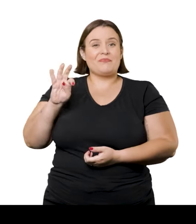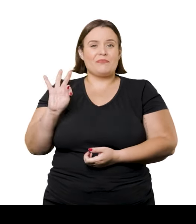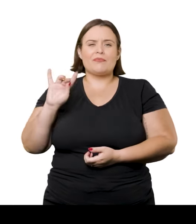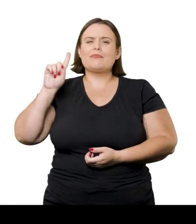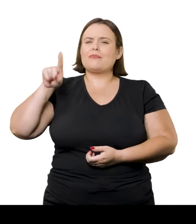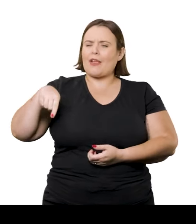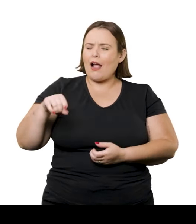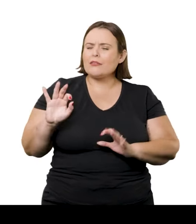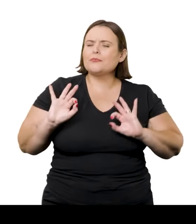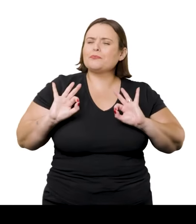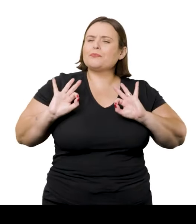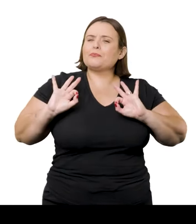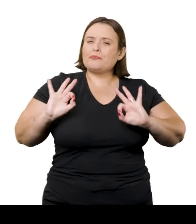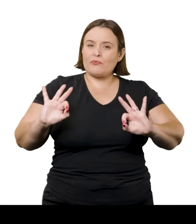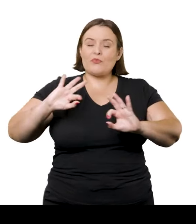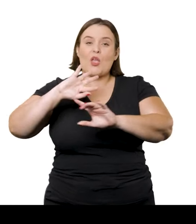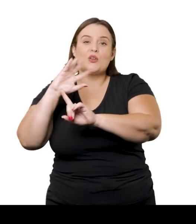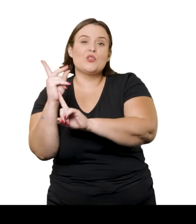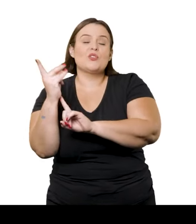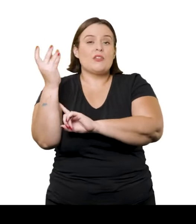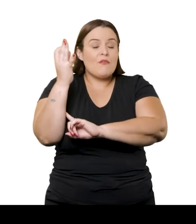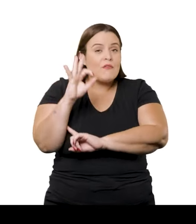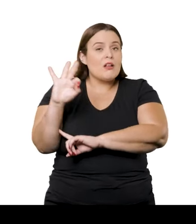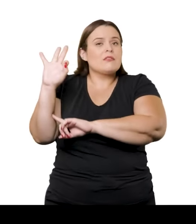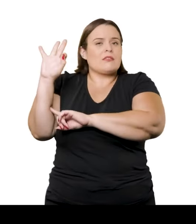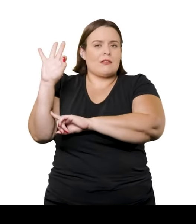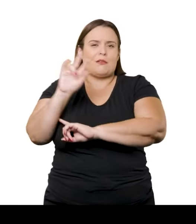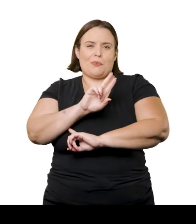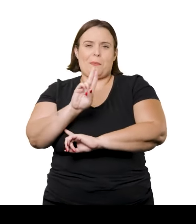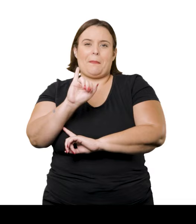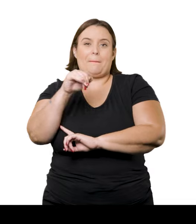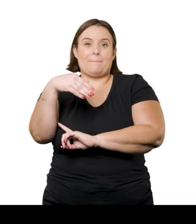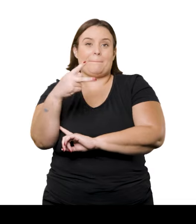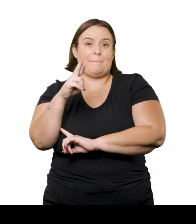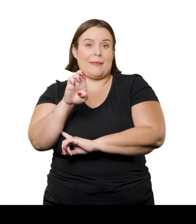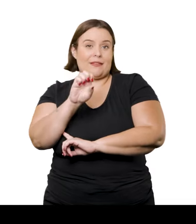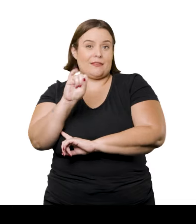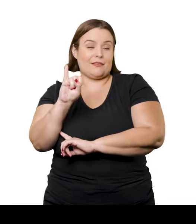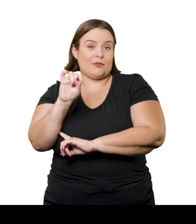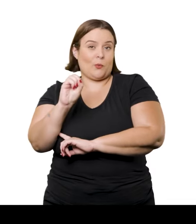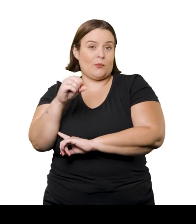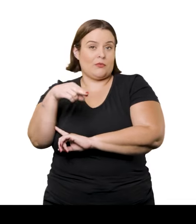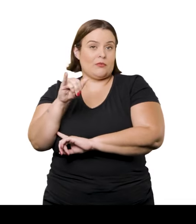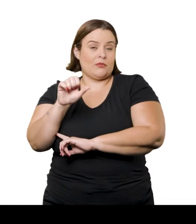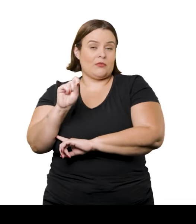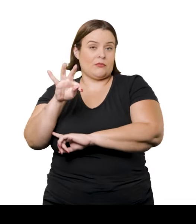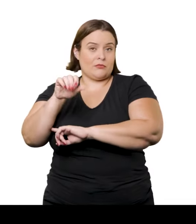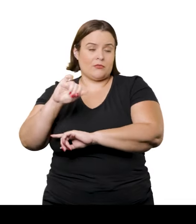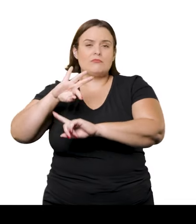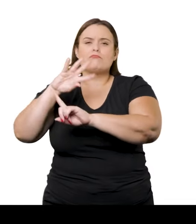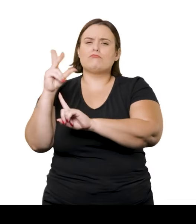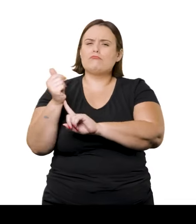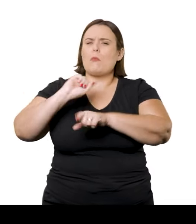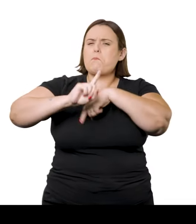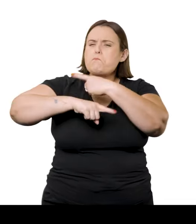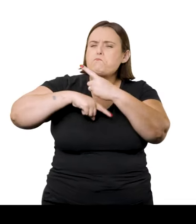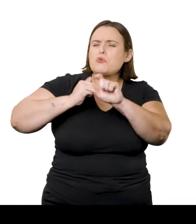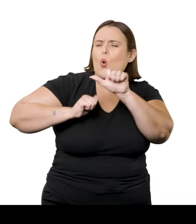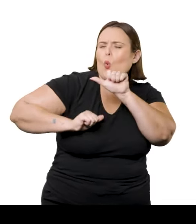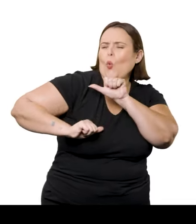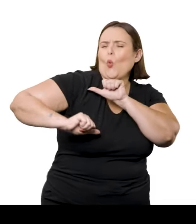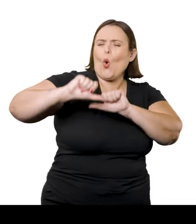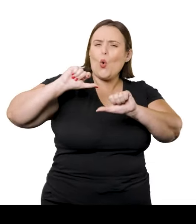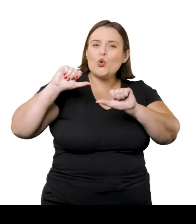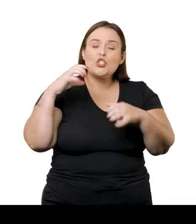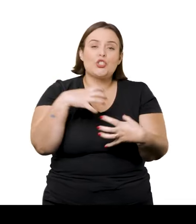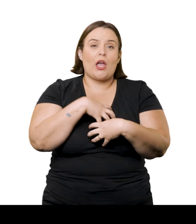pintores mais emblemáticos da geração de artistas franceses, que chamamos de impressionistas. Esses artistas modificaram radicalmente a maneira